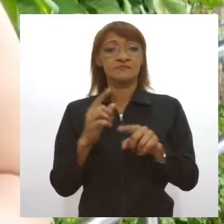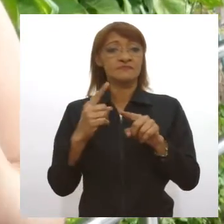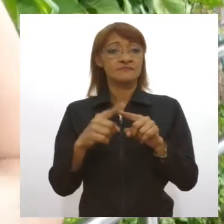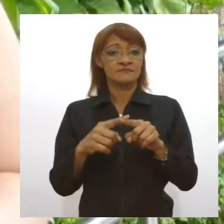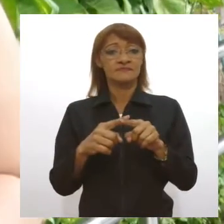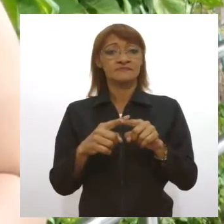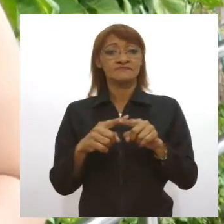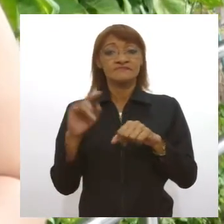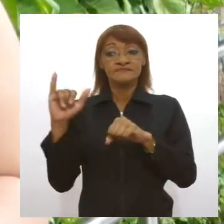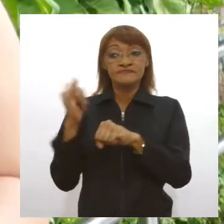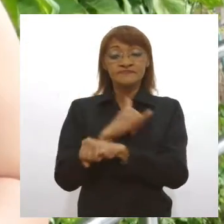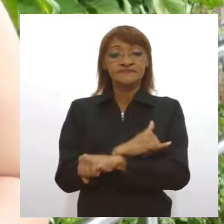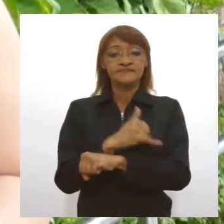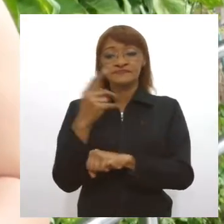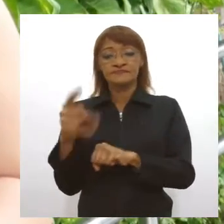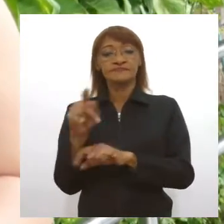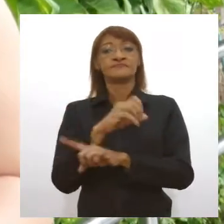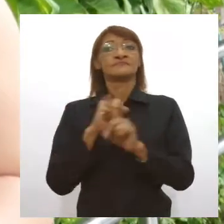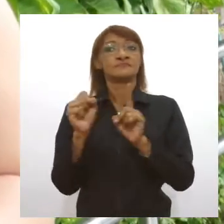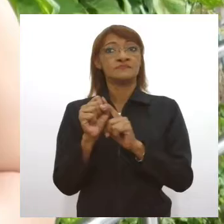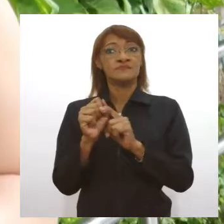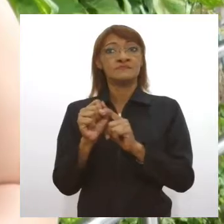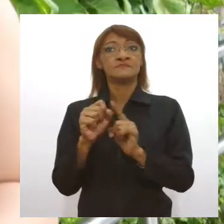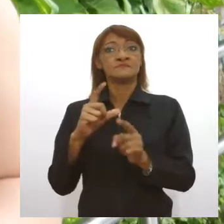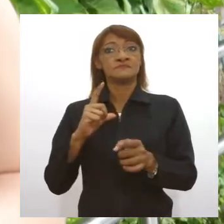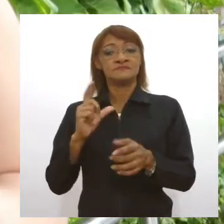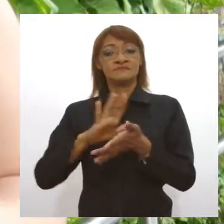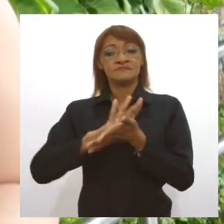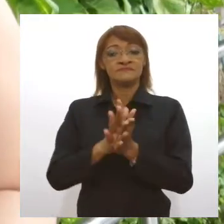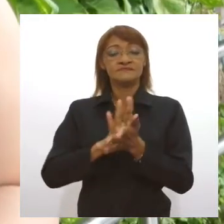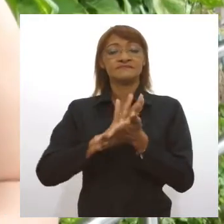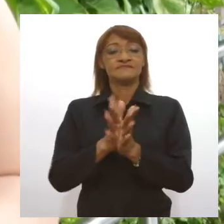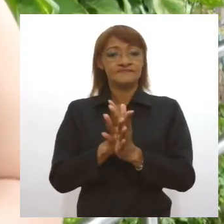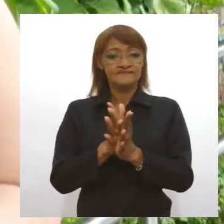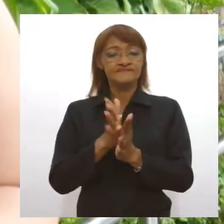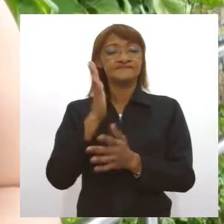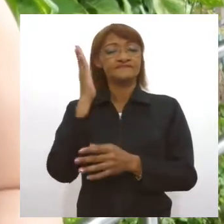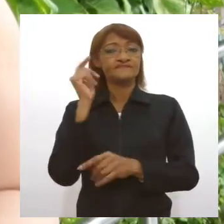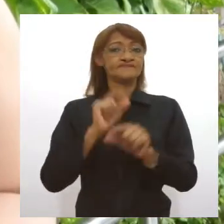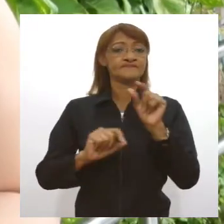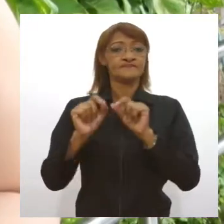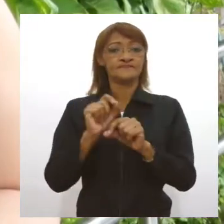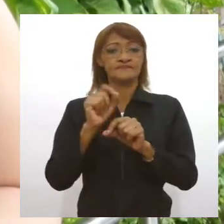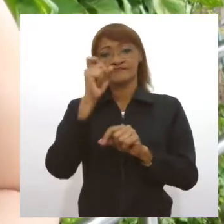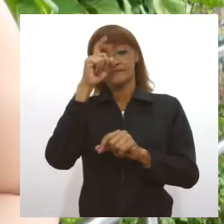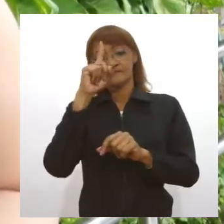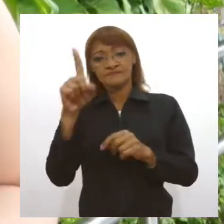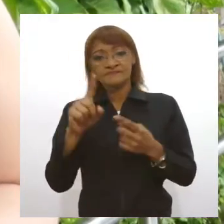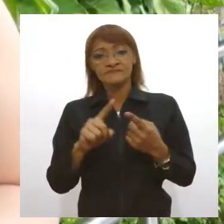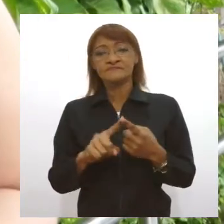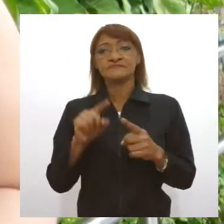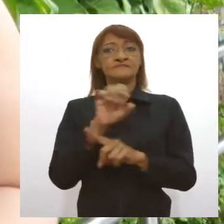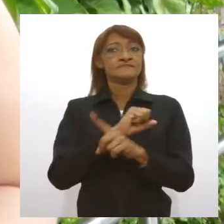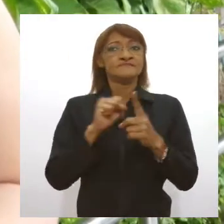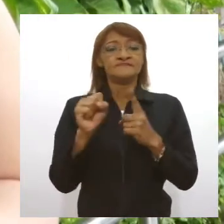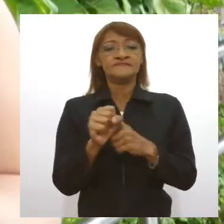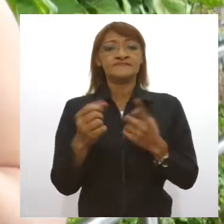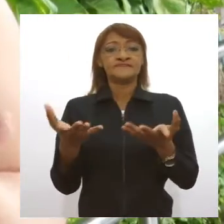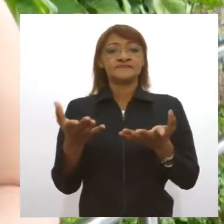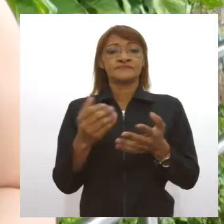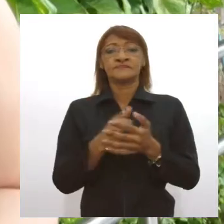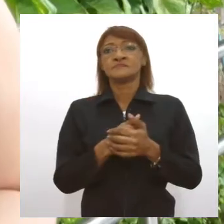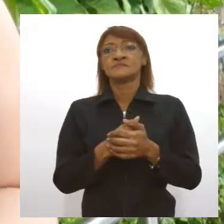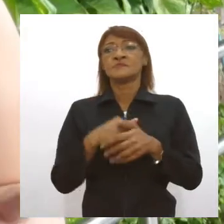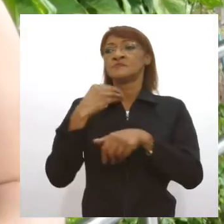uma pessoa gorda na nossa sociedade preconceituosa sabe que nos hospitais, assim como na sociedade, falta informação, falta acesso.